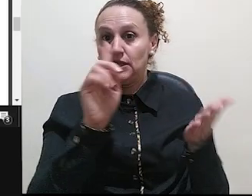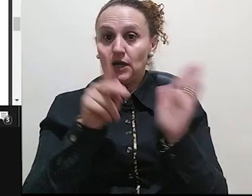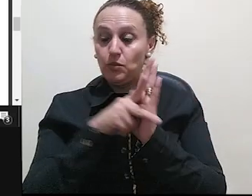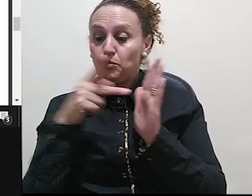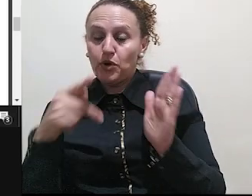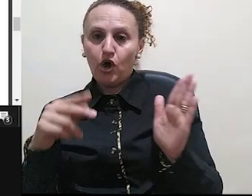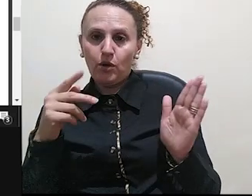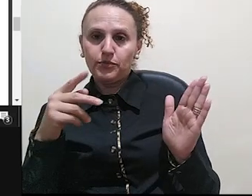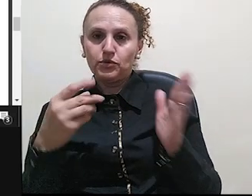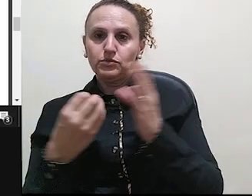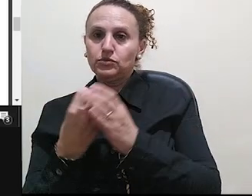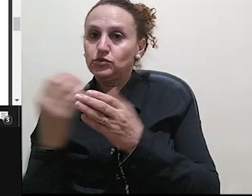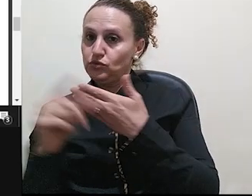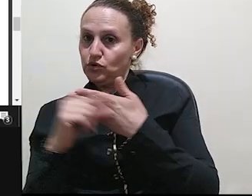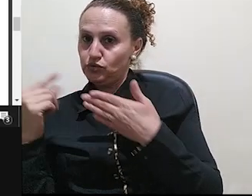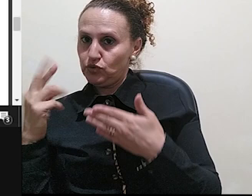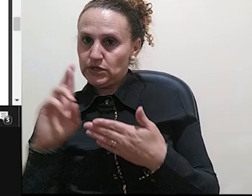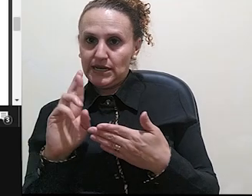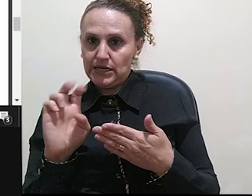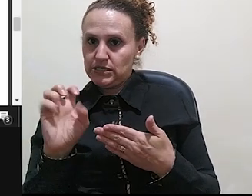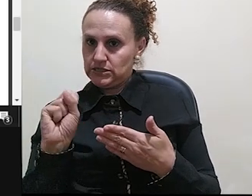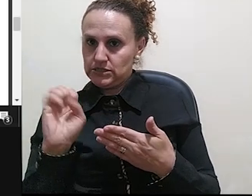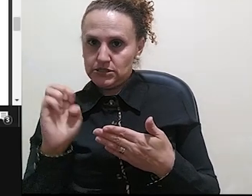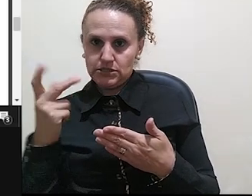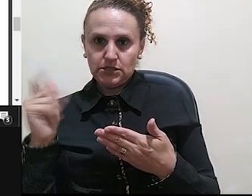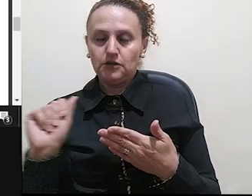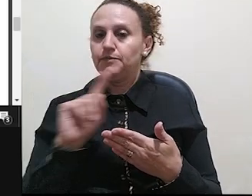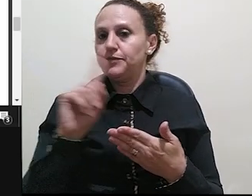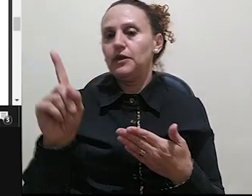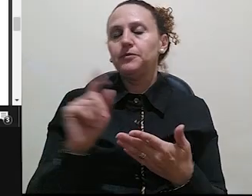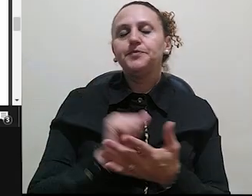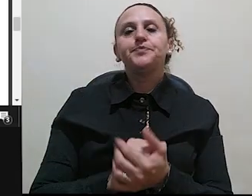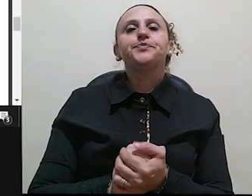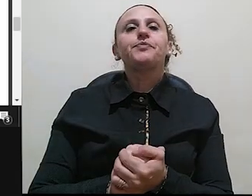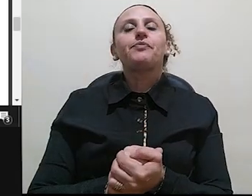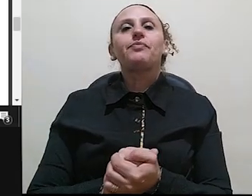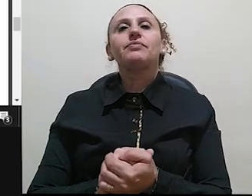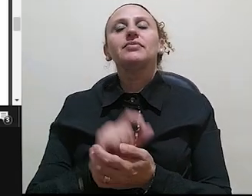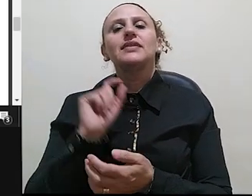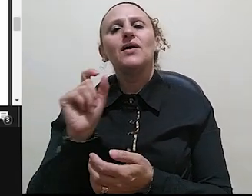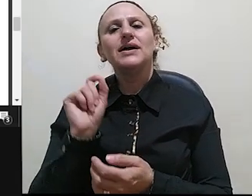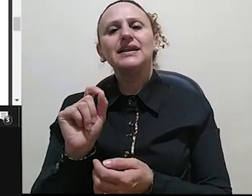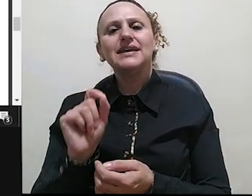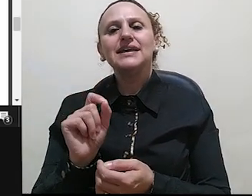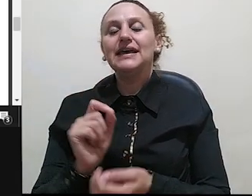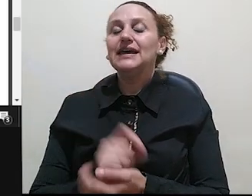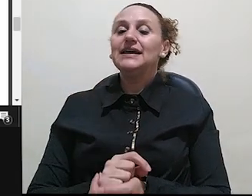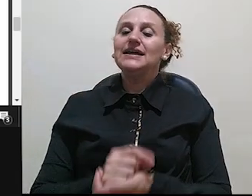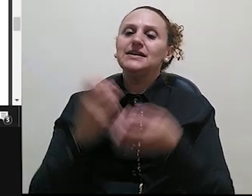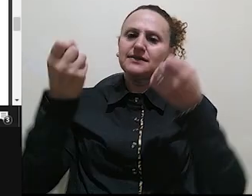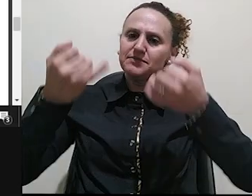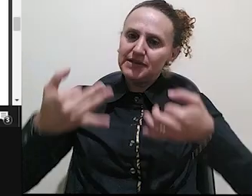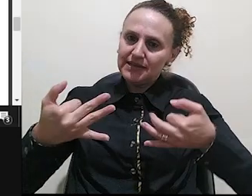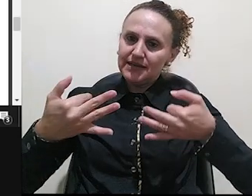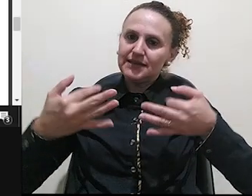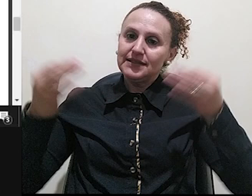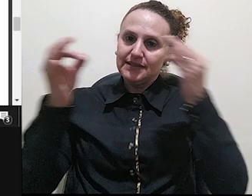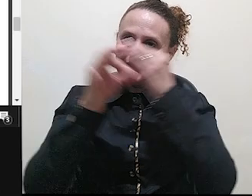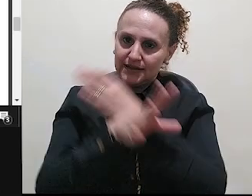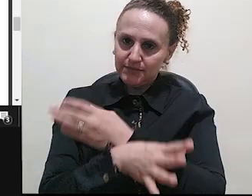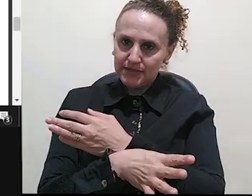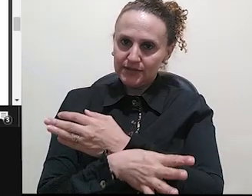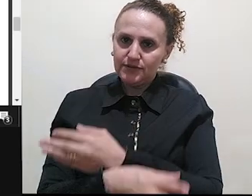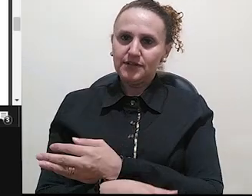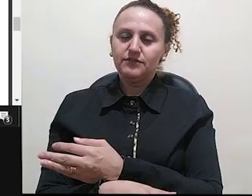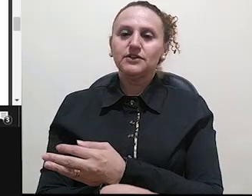diversidade teórica, isso é quem terminou o livro, né? Que é o Borges Neto, que fala, não é